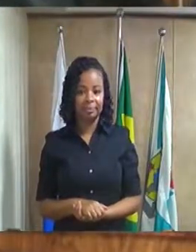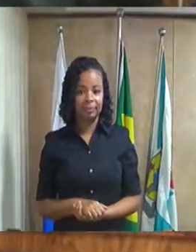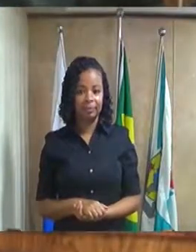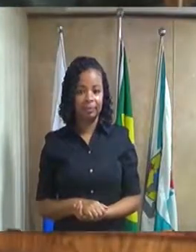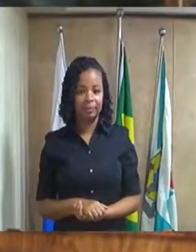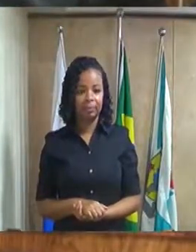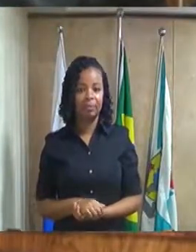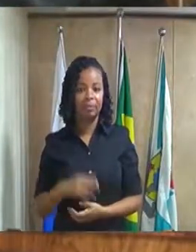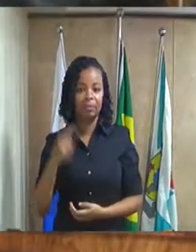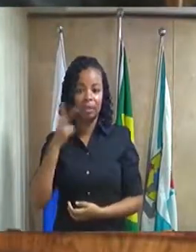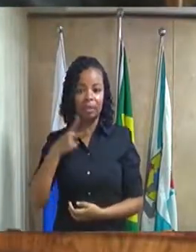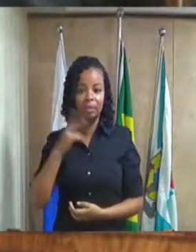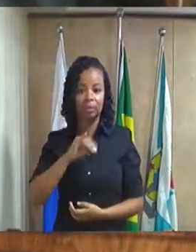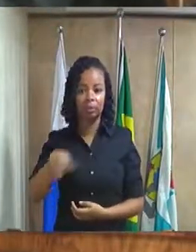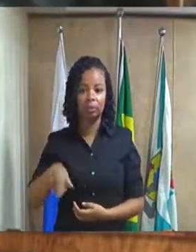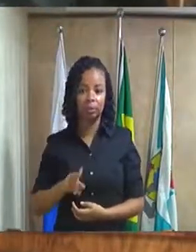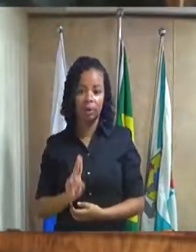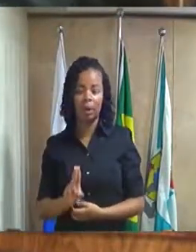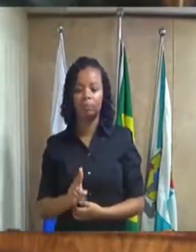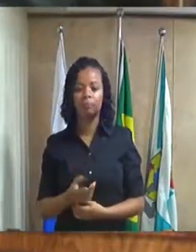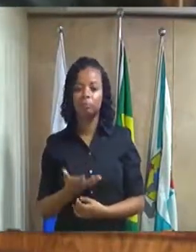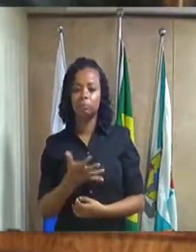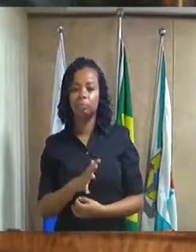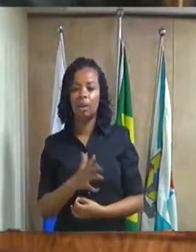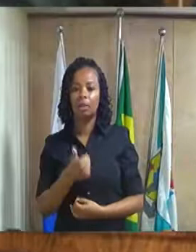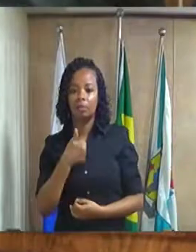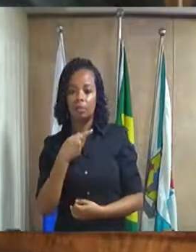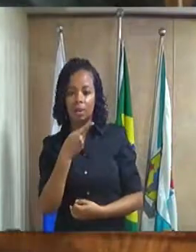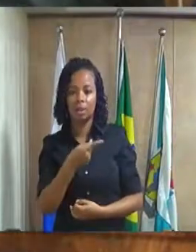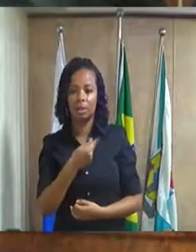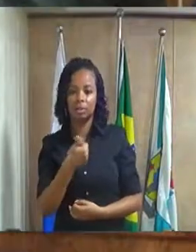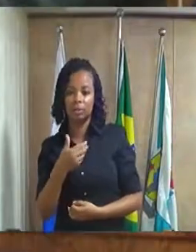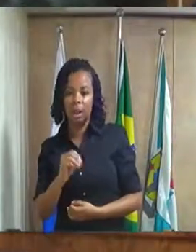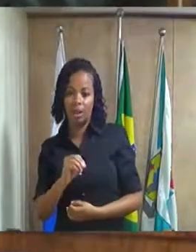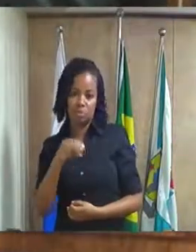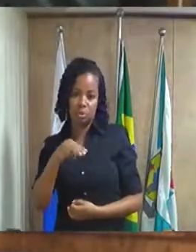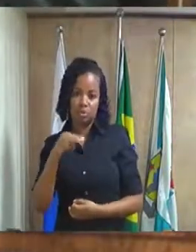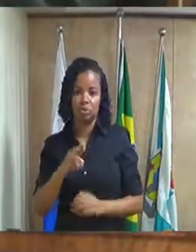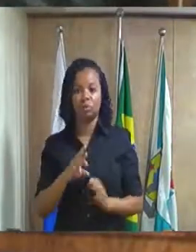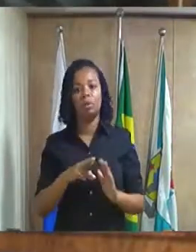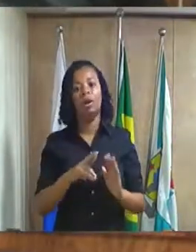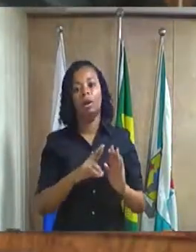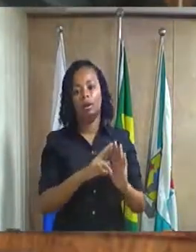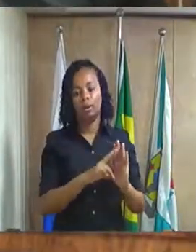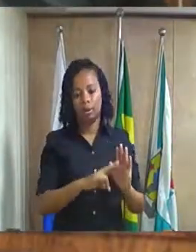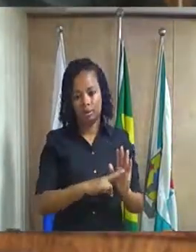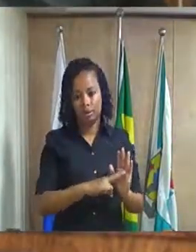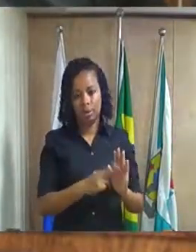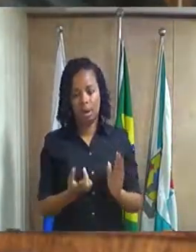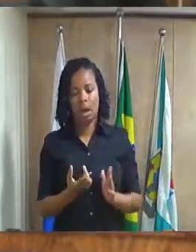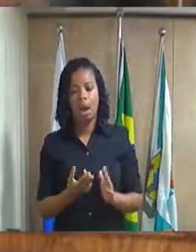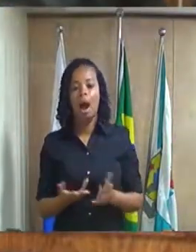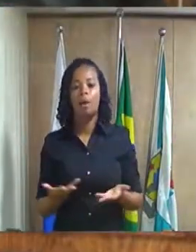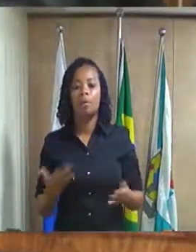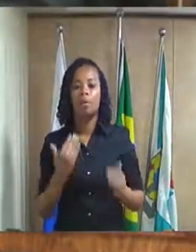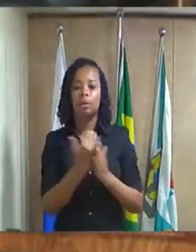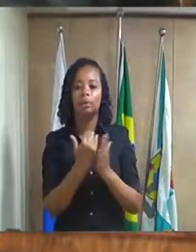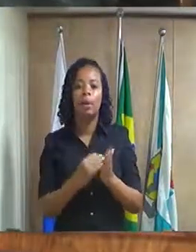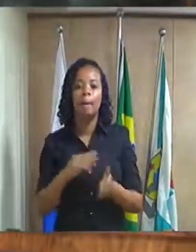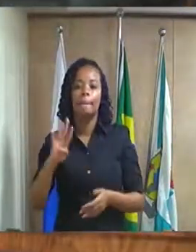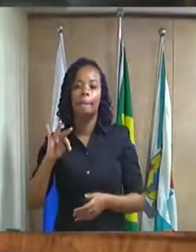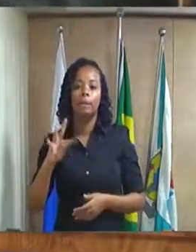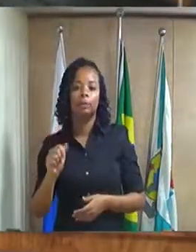Vereador Júnior Wills abriu mão dos seus dez minutos regimentais. Por ordem de inscrição, vereador Beto Gabriel.